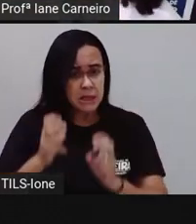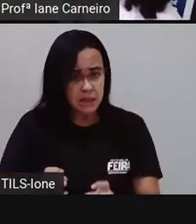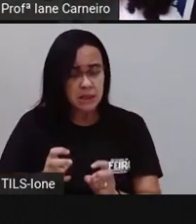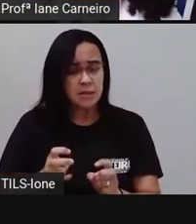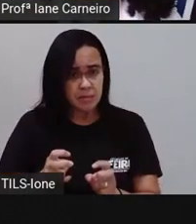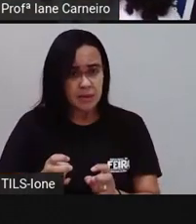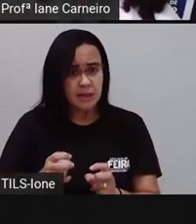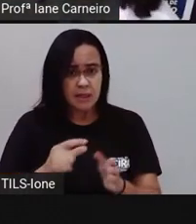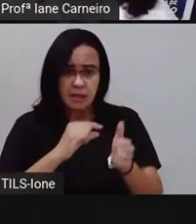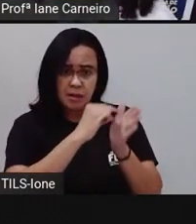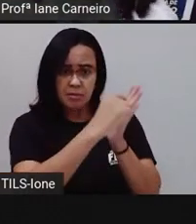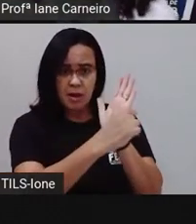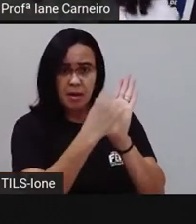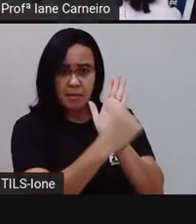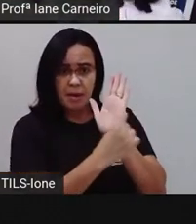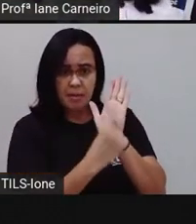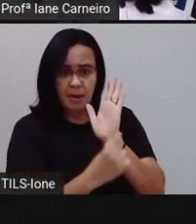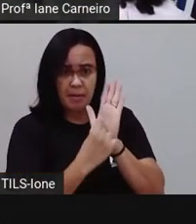versos, tá bom?